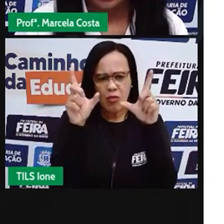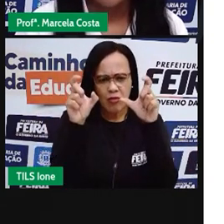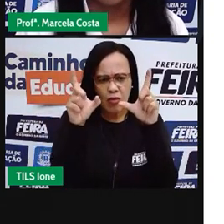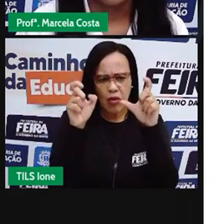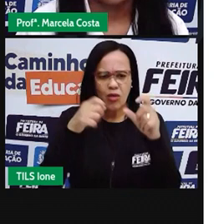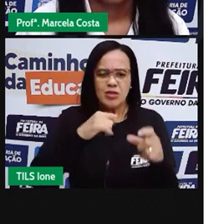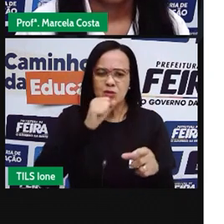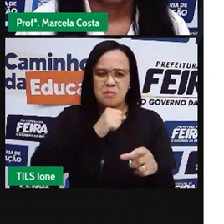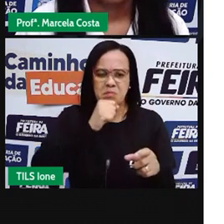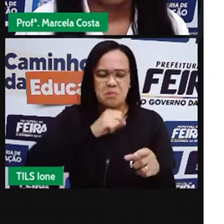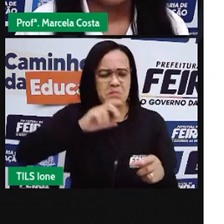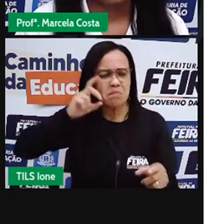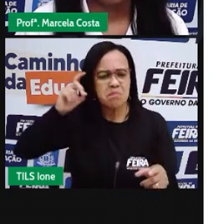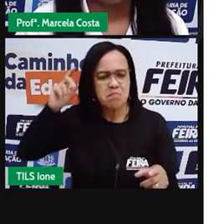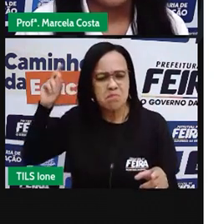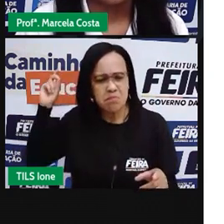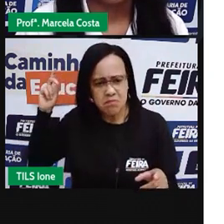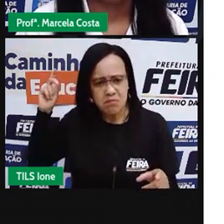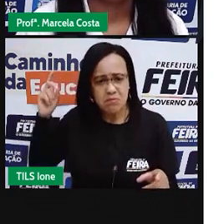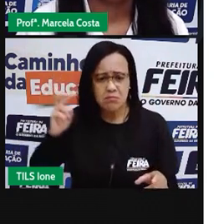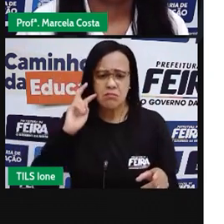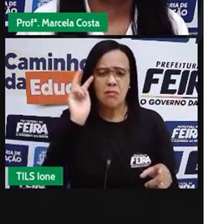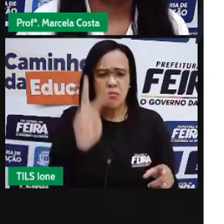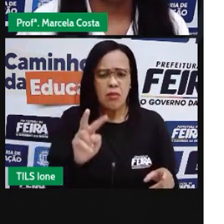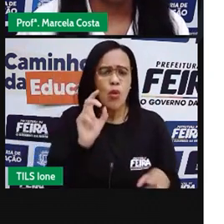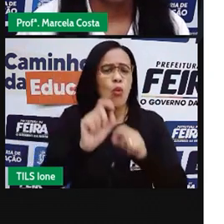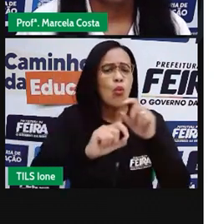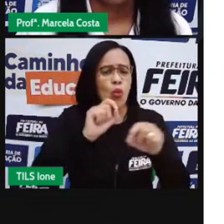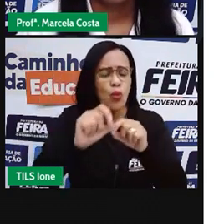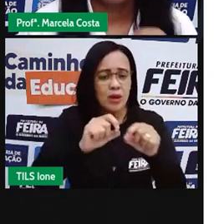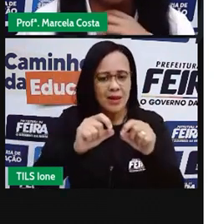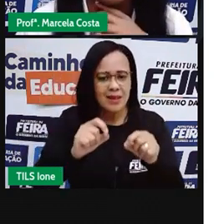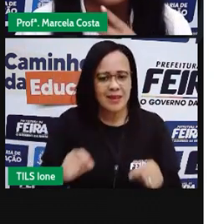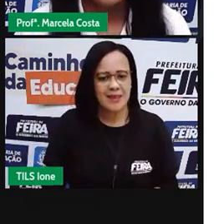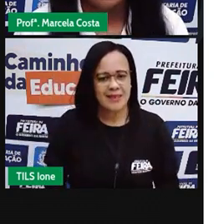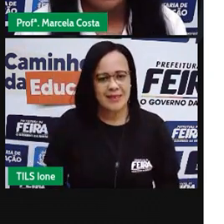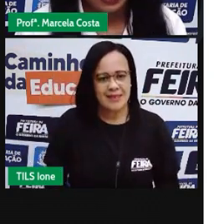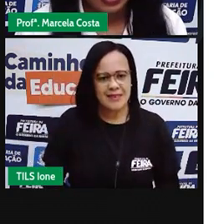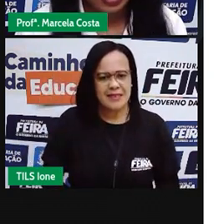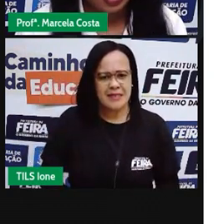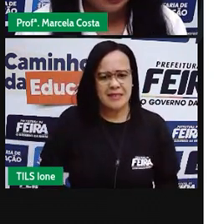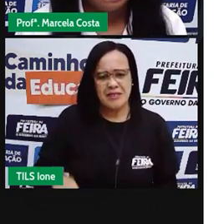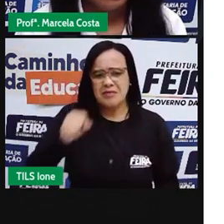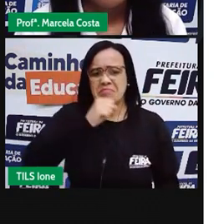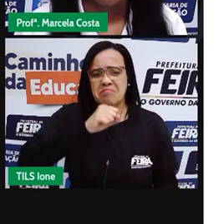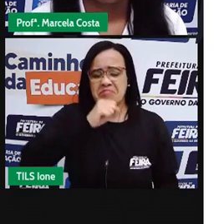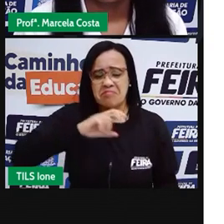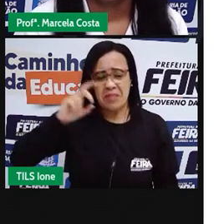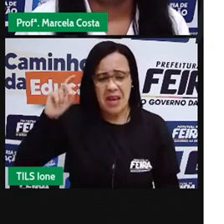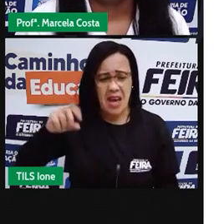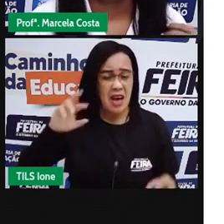A gente vê que essa imagem está muito diferente,